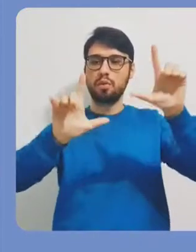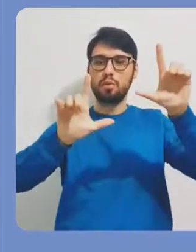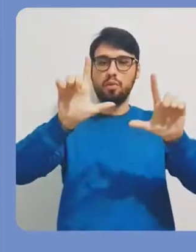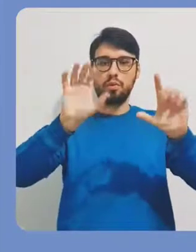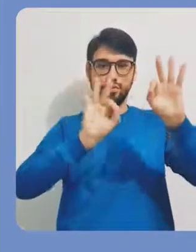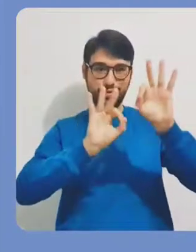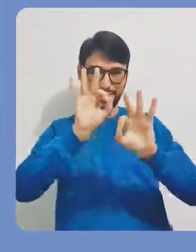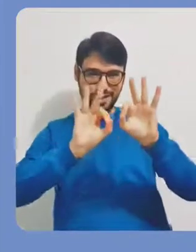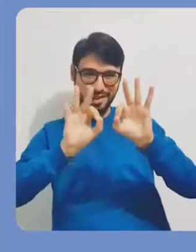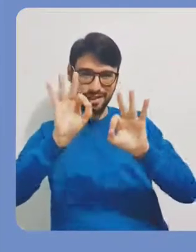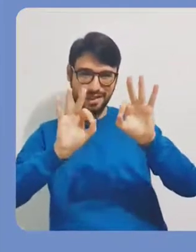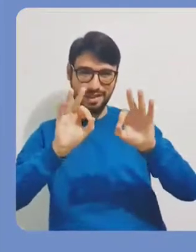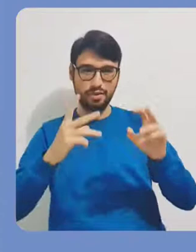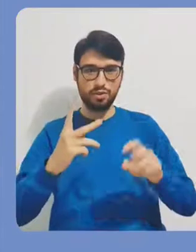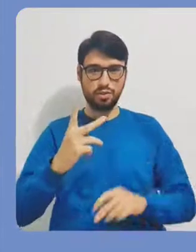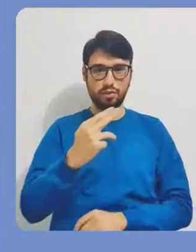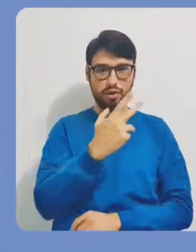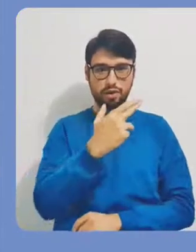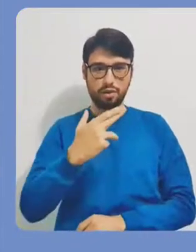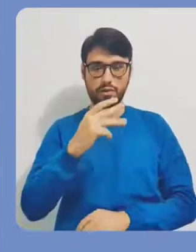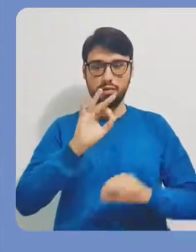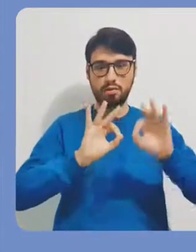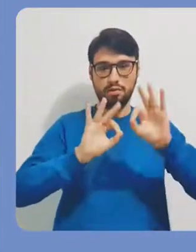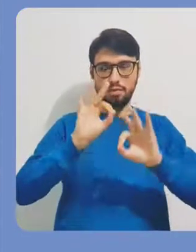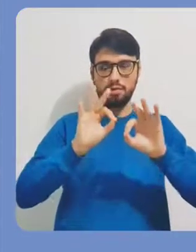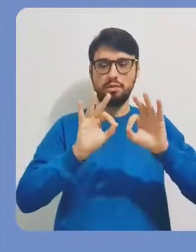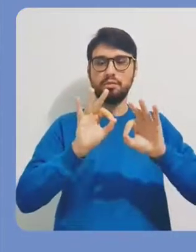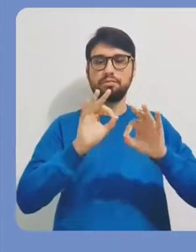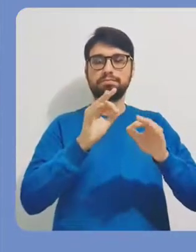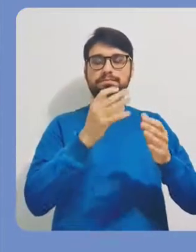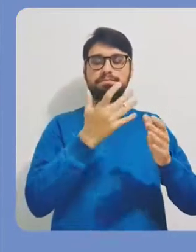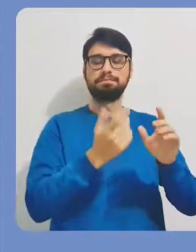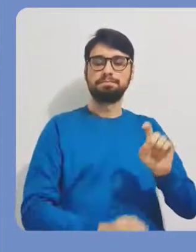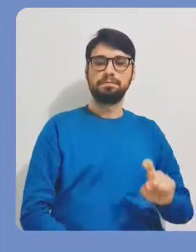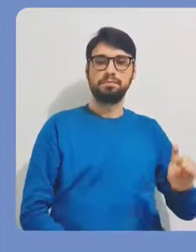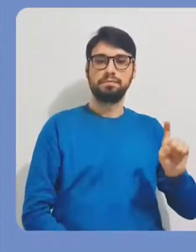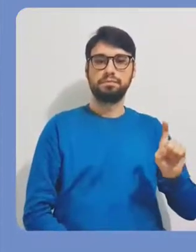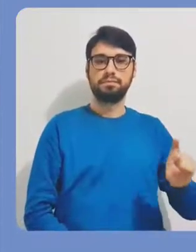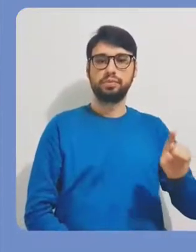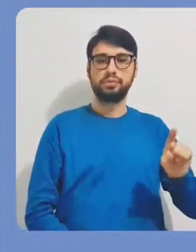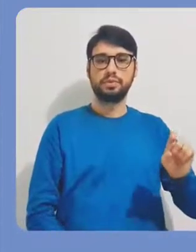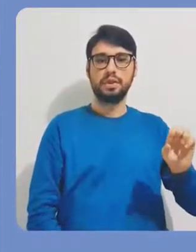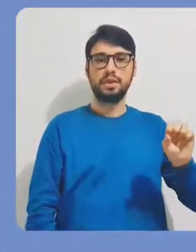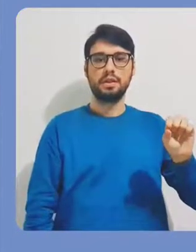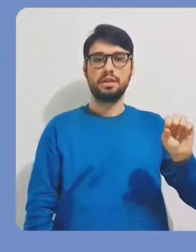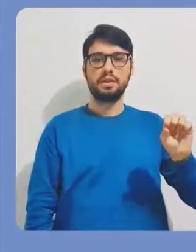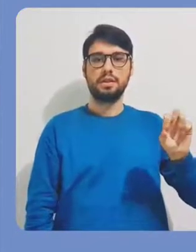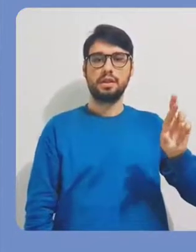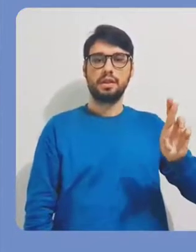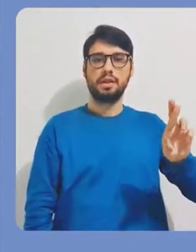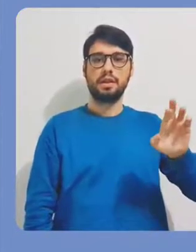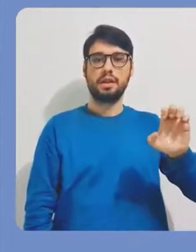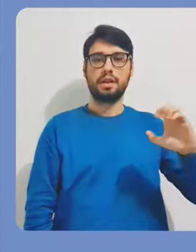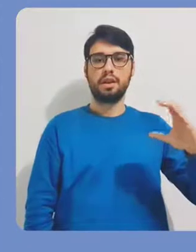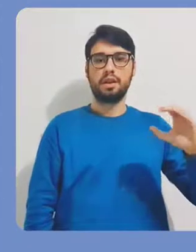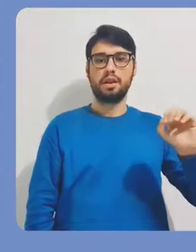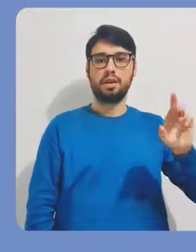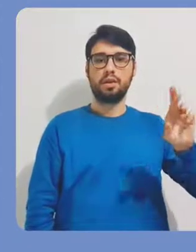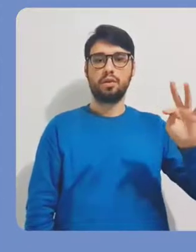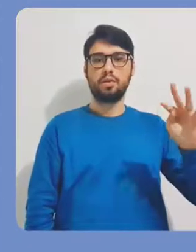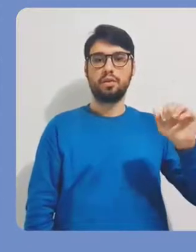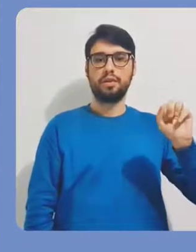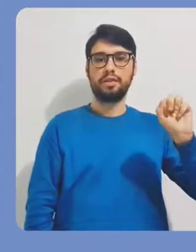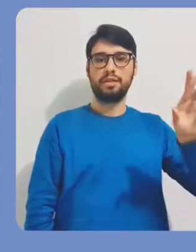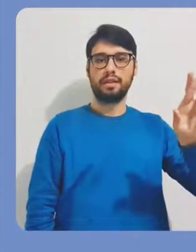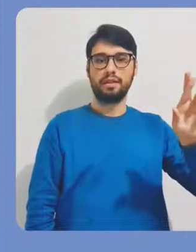área pode ser alterada, porque eu não tenho restrição de espaço. Então, eu vou fazer aqui um recorte de modo a pegar toda a imagem. E